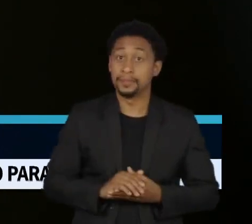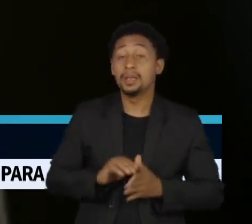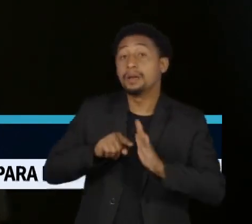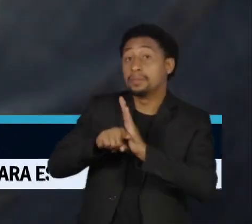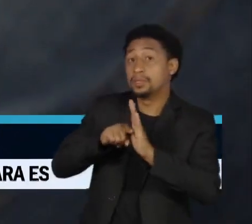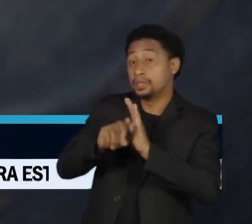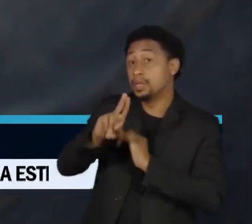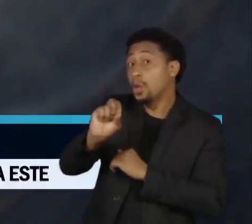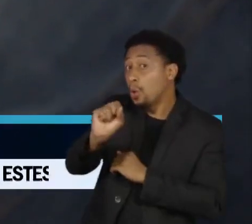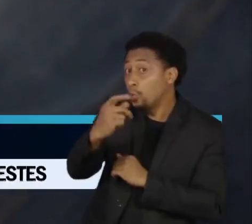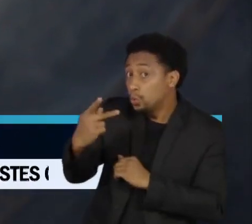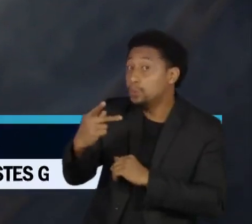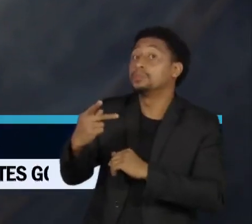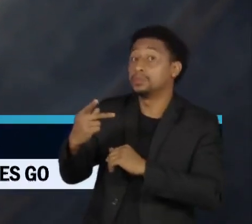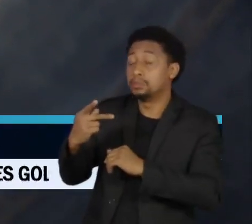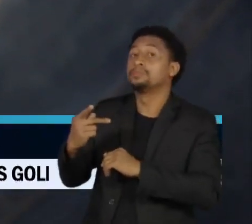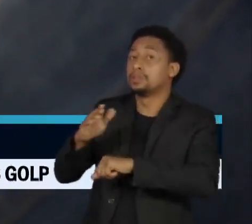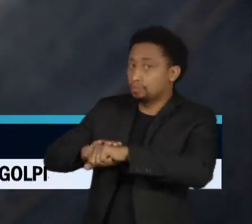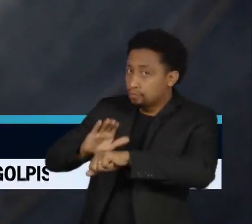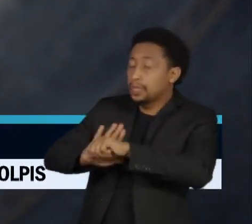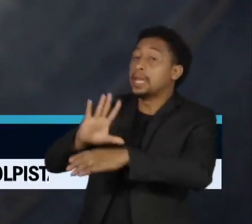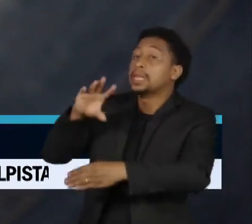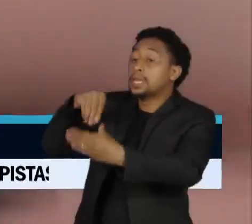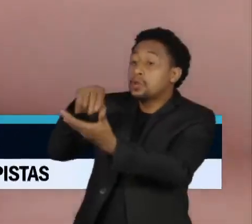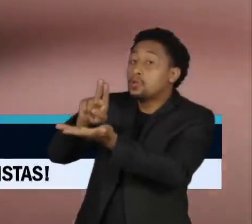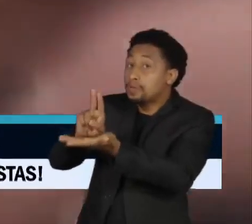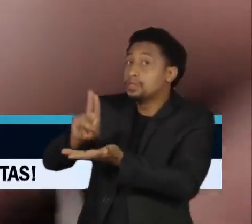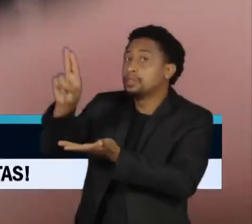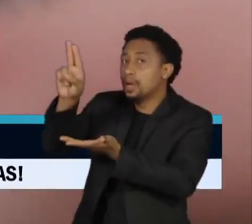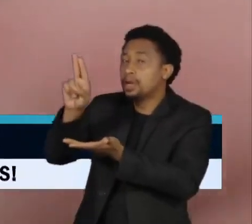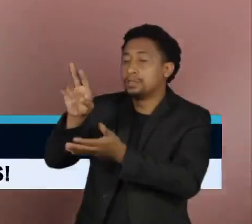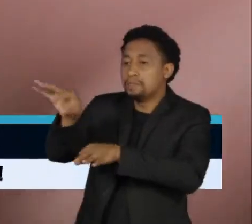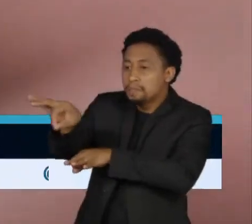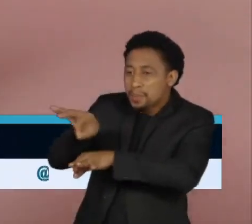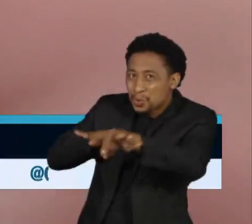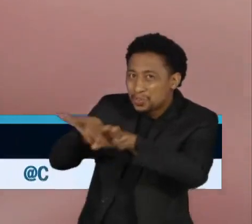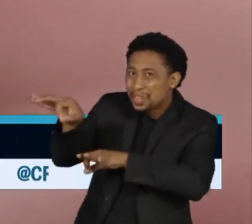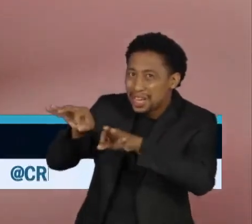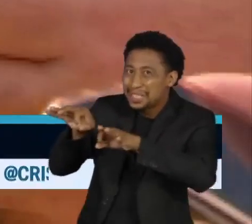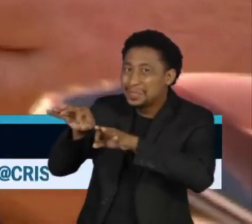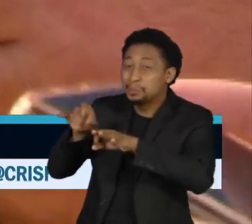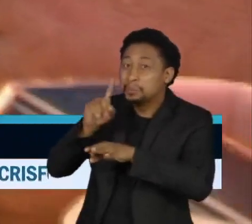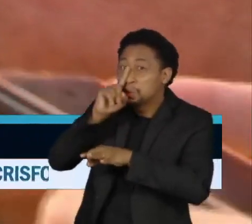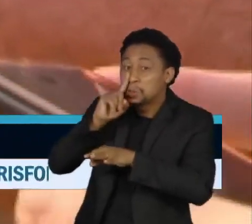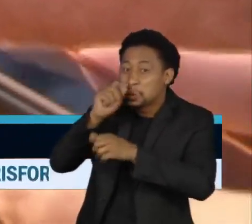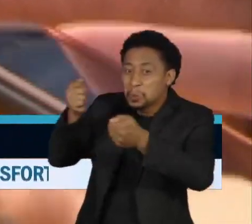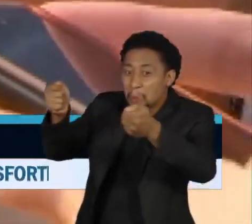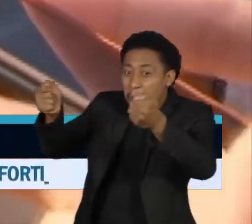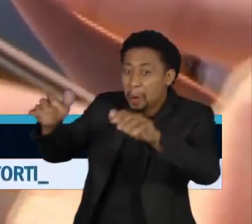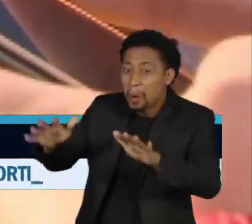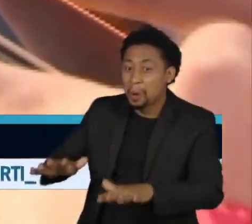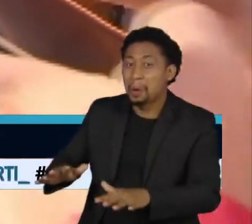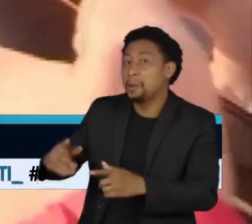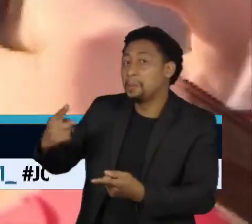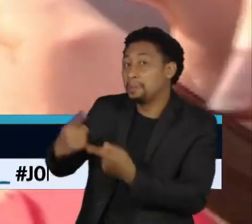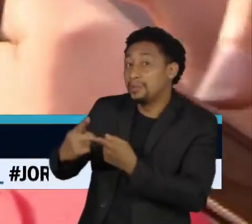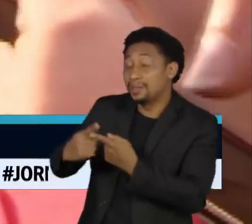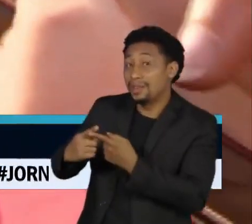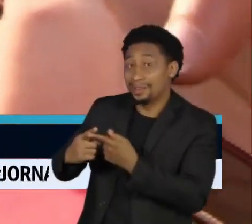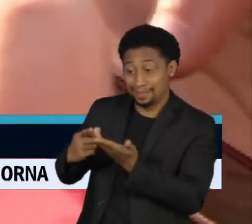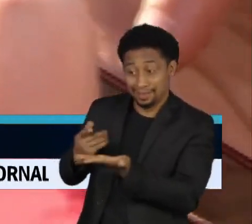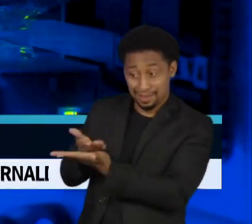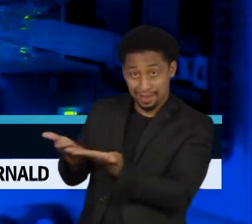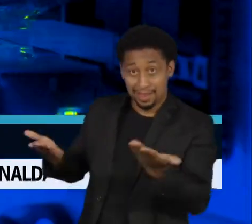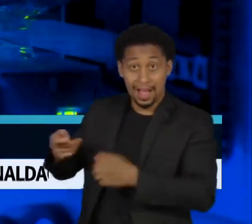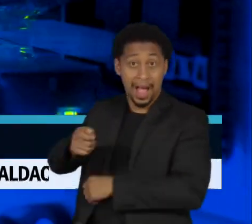andamento dentro das universidades. Projetos correram o risco de colapsar porque alunos estavam sendo disputados pelo